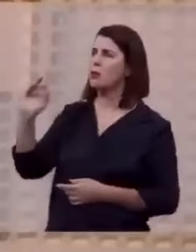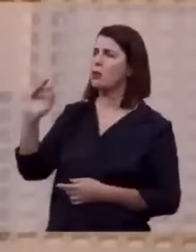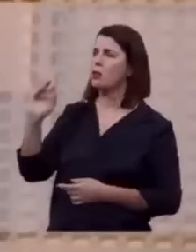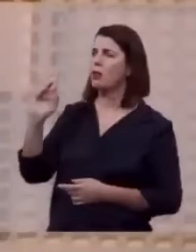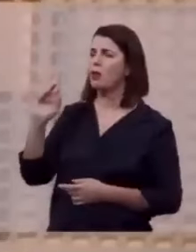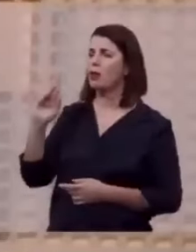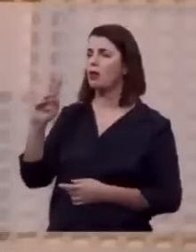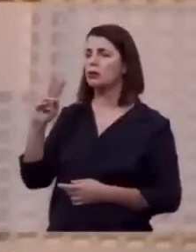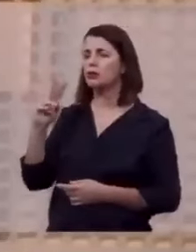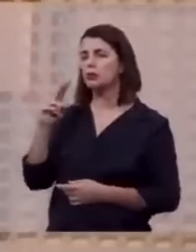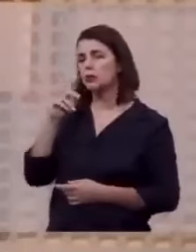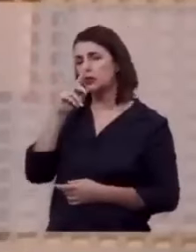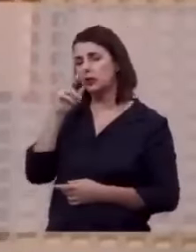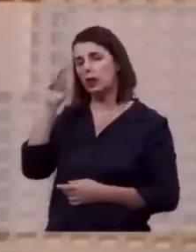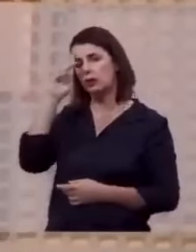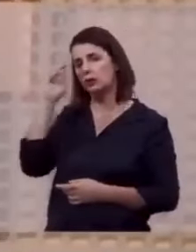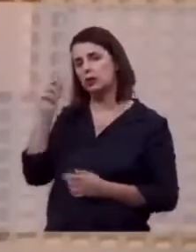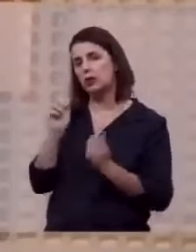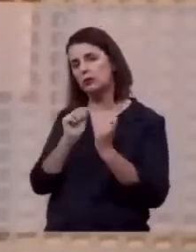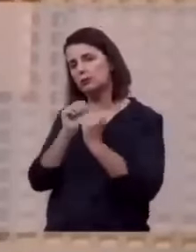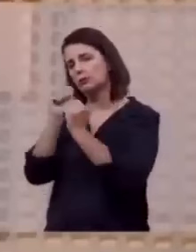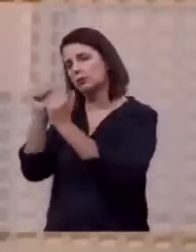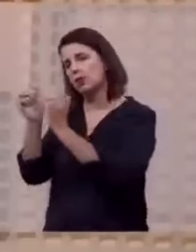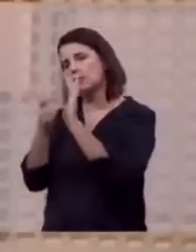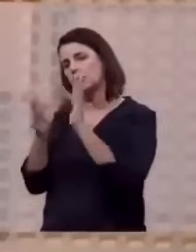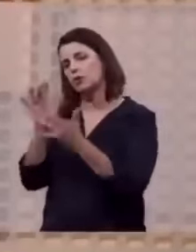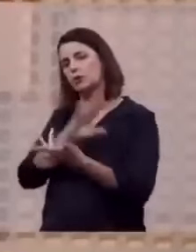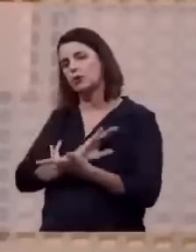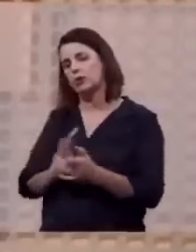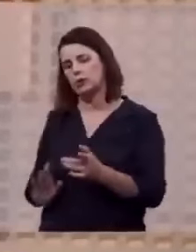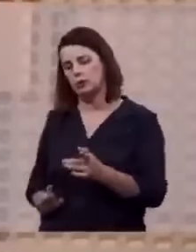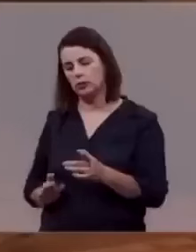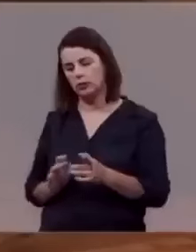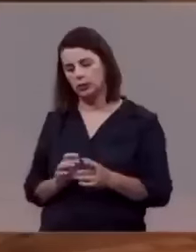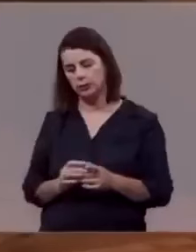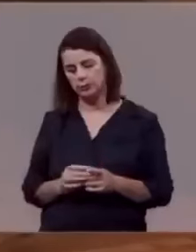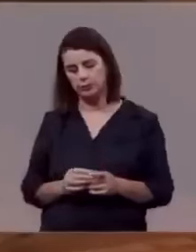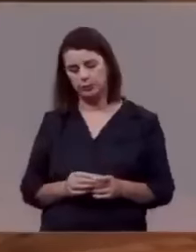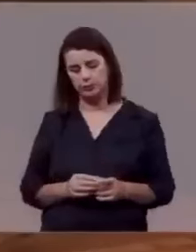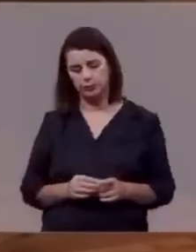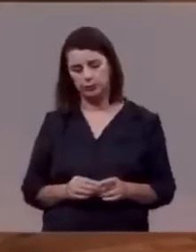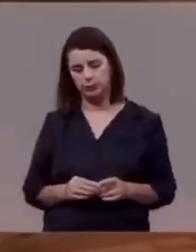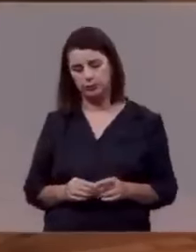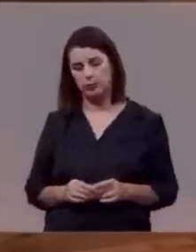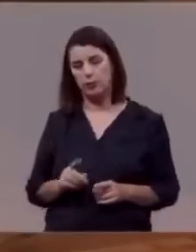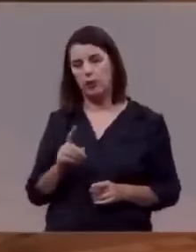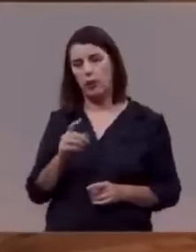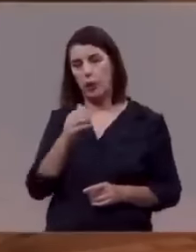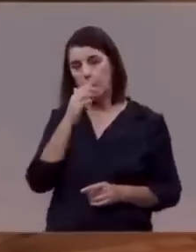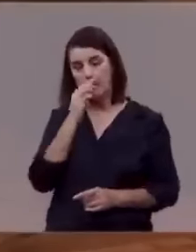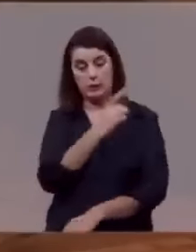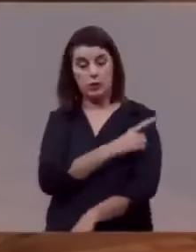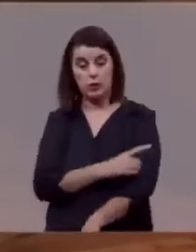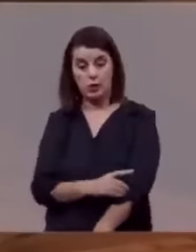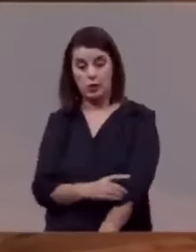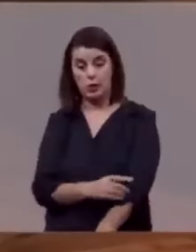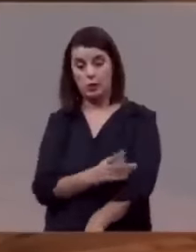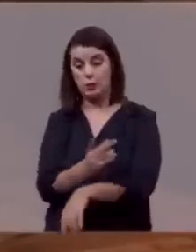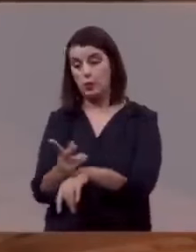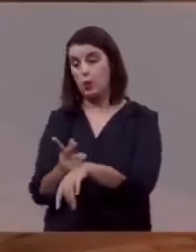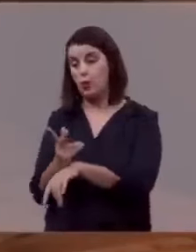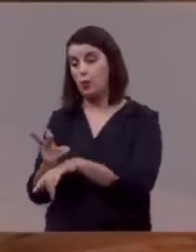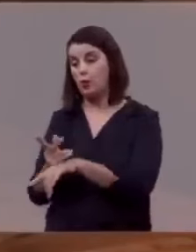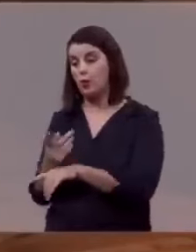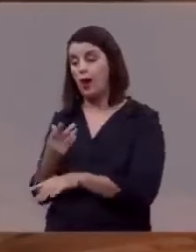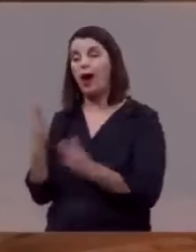pastor e segue o pastor, que é Jesus Cristo. Esse digno que foi procurado, esse digno